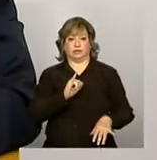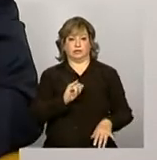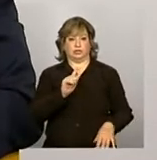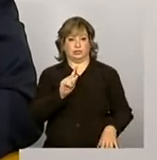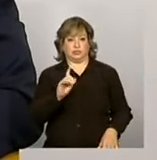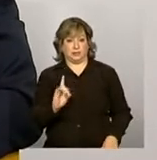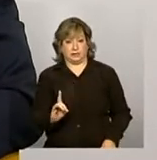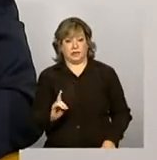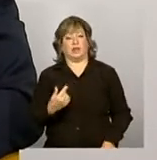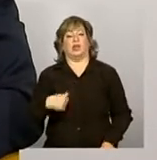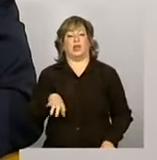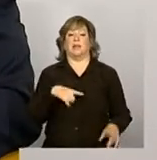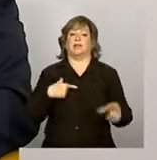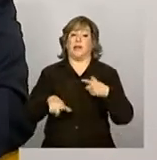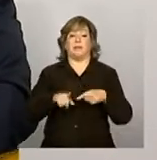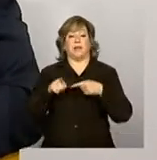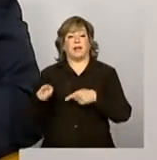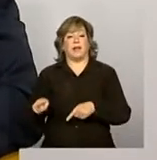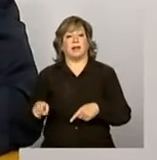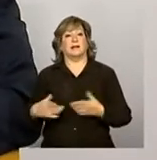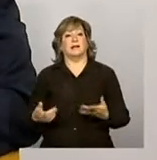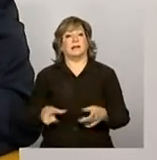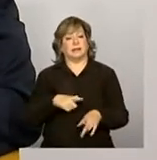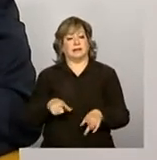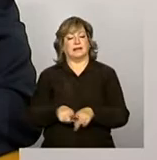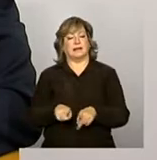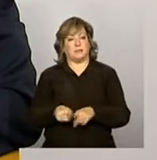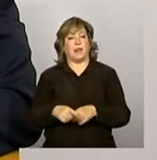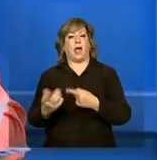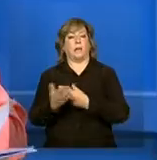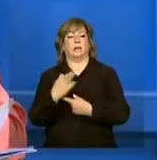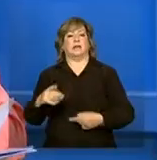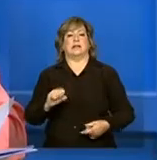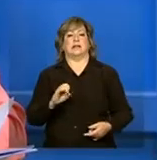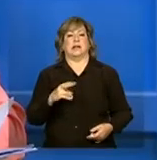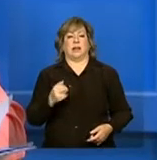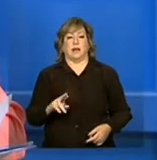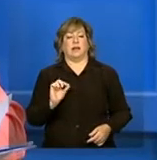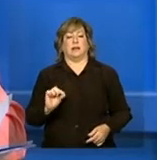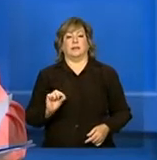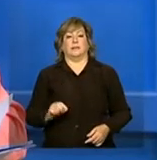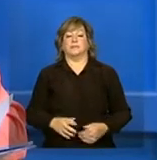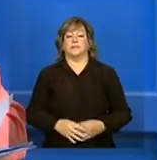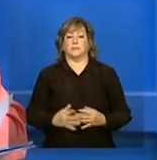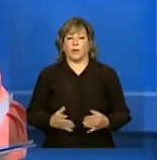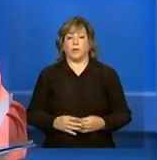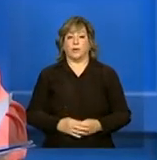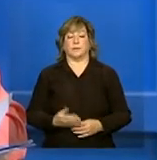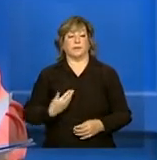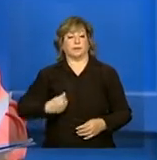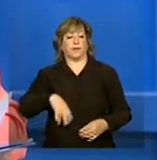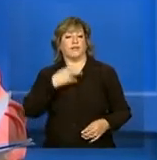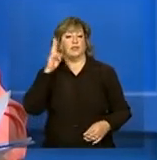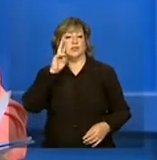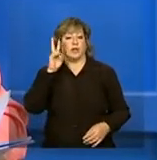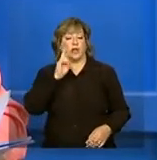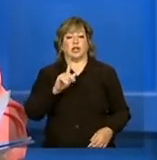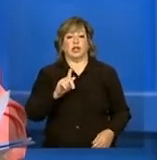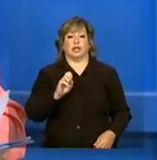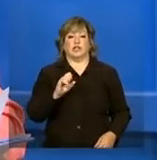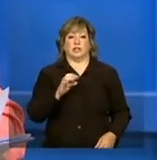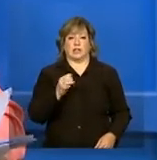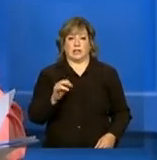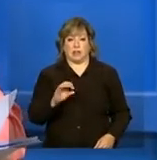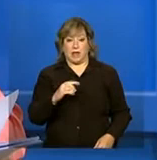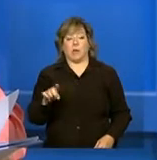trabalhamos lá. Então, ele também tem apoio da SENARC. Bom, Maurício, ao falar de gestão, nós estamos automaticamente falando de administração